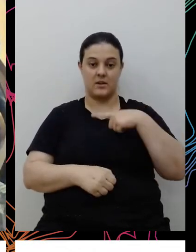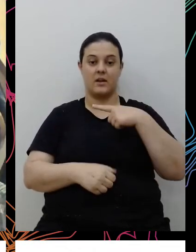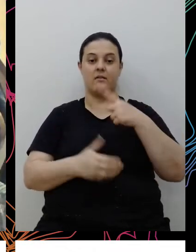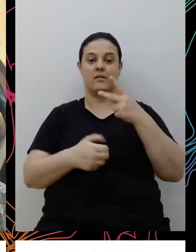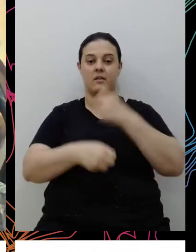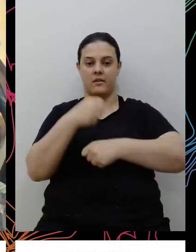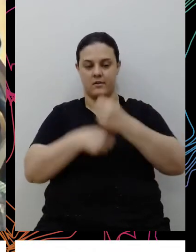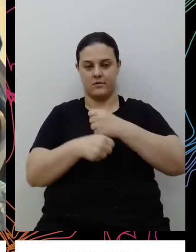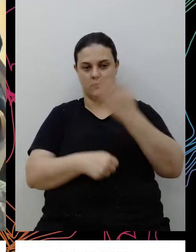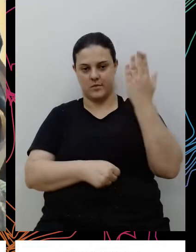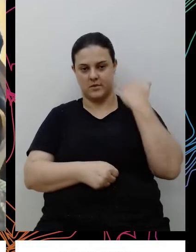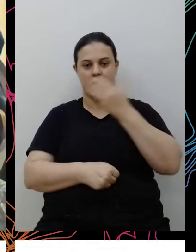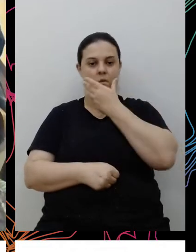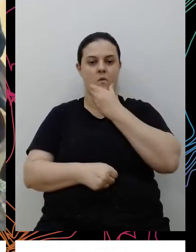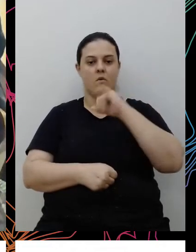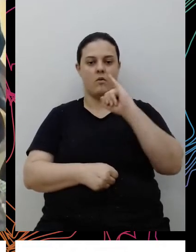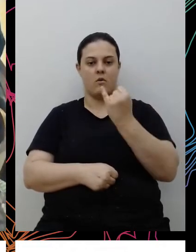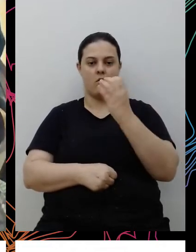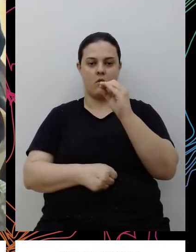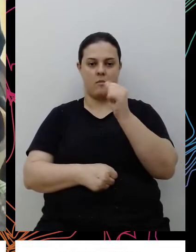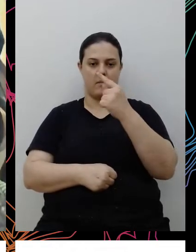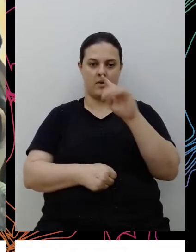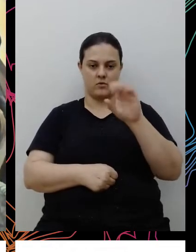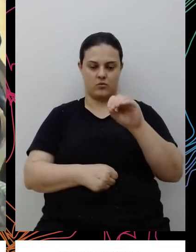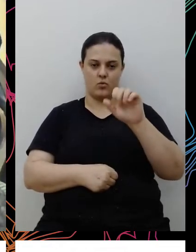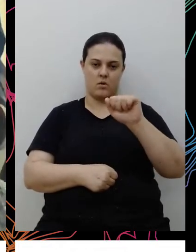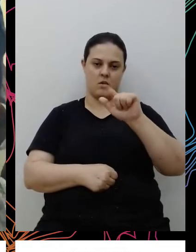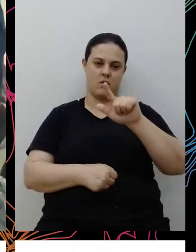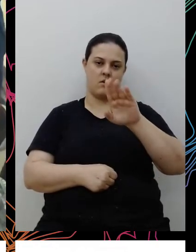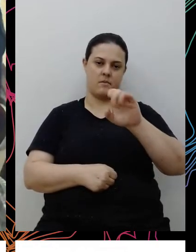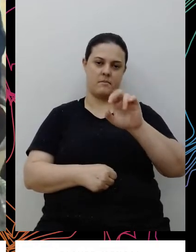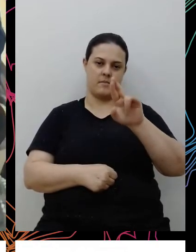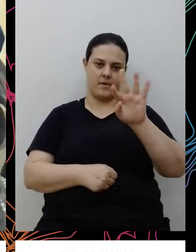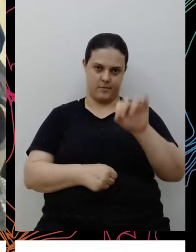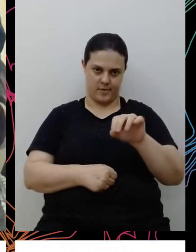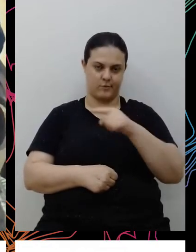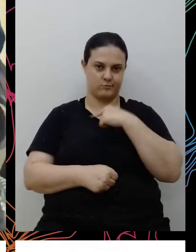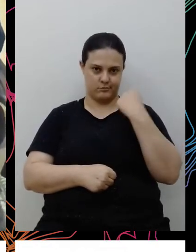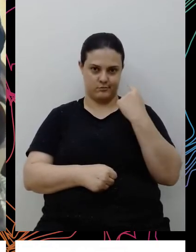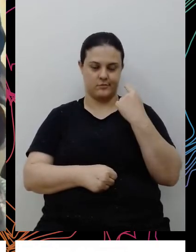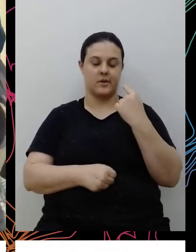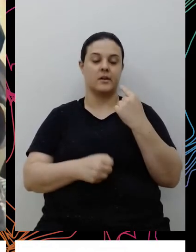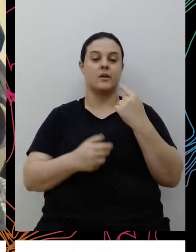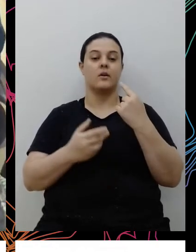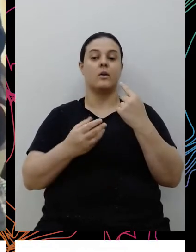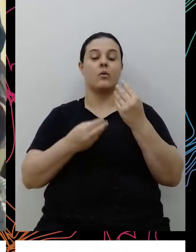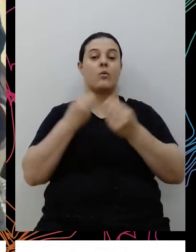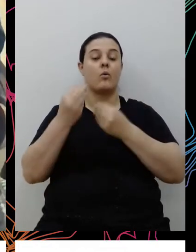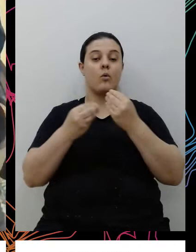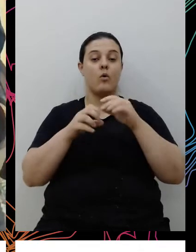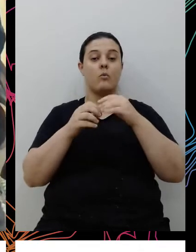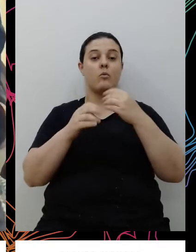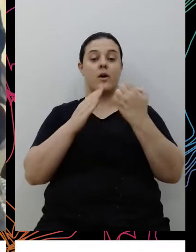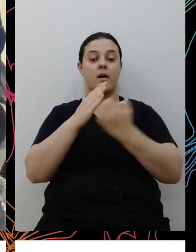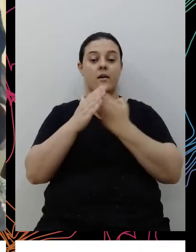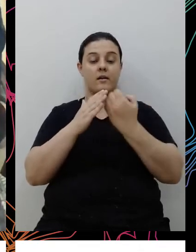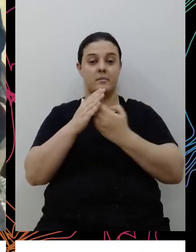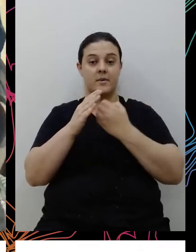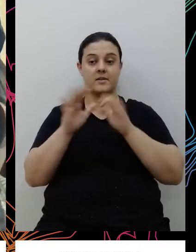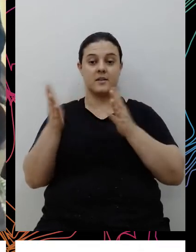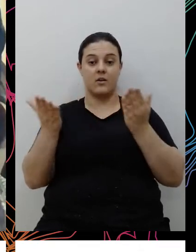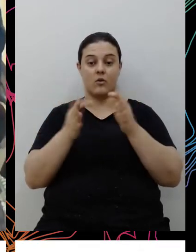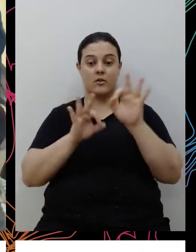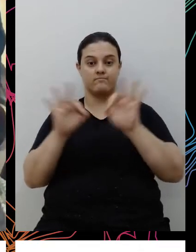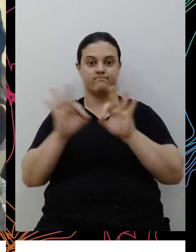da morte do João Alberto, numa das unidades da empresa, e aí entender como que a empresa se estruturou após isso,